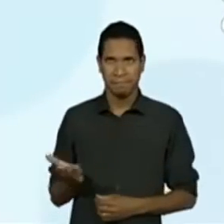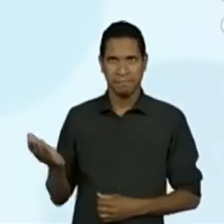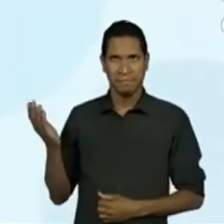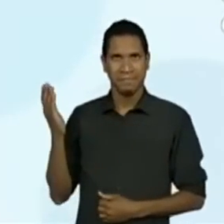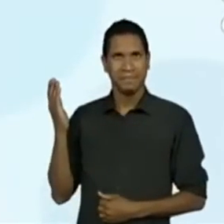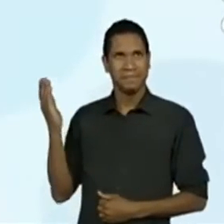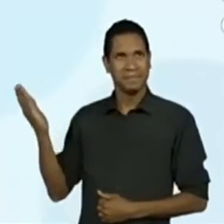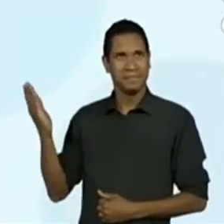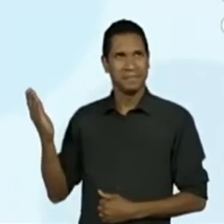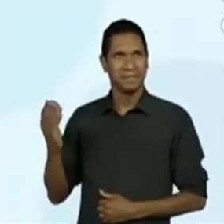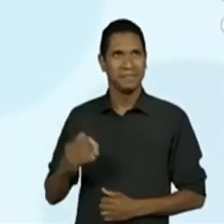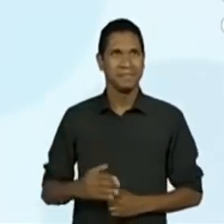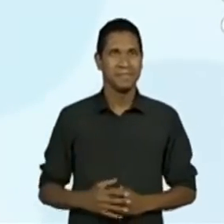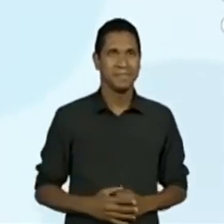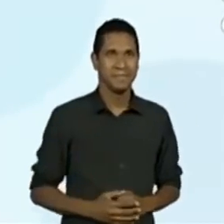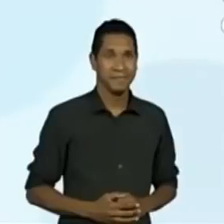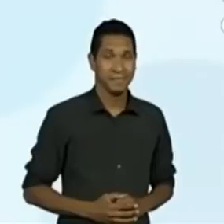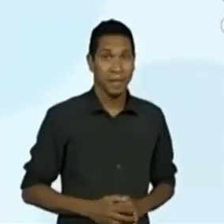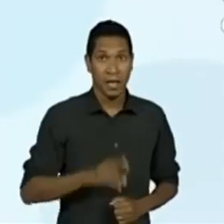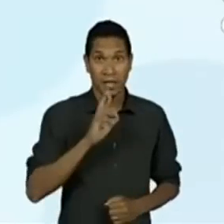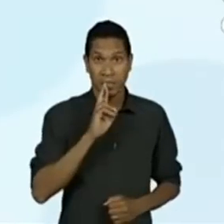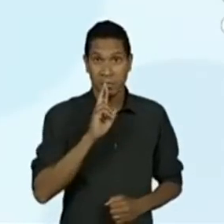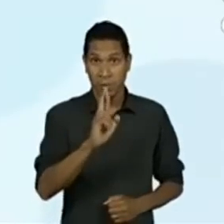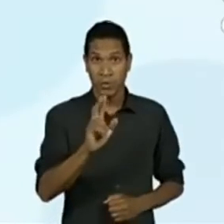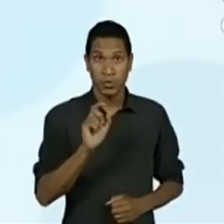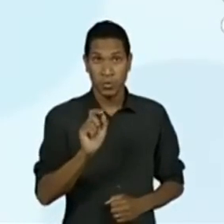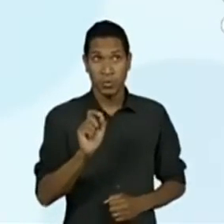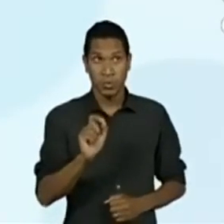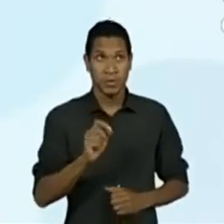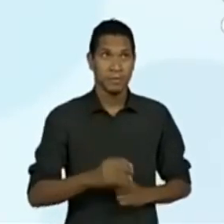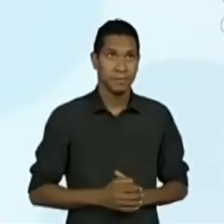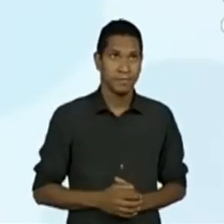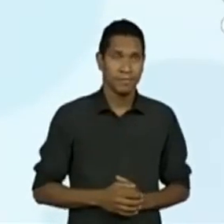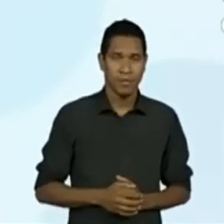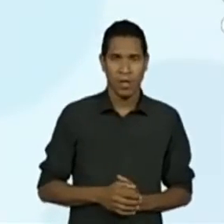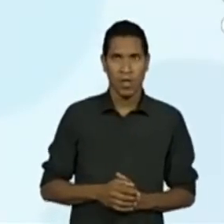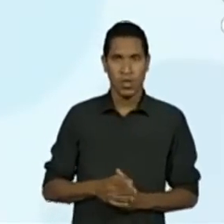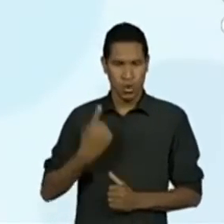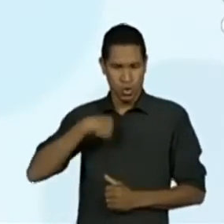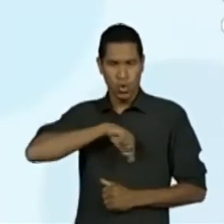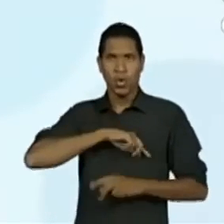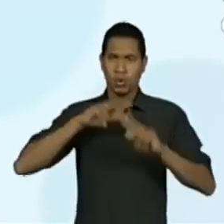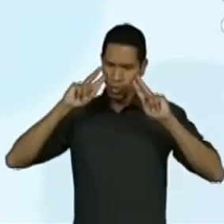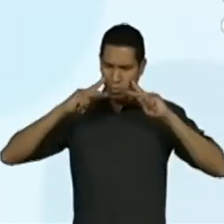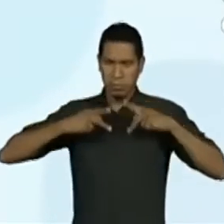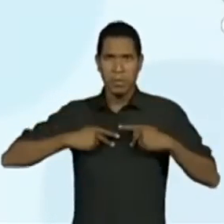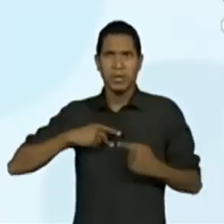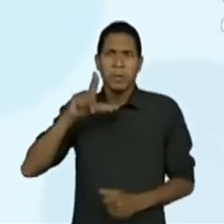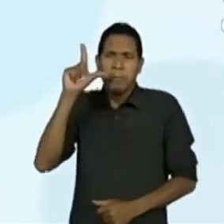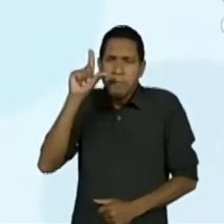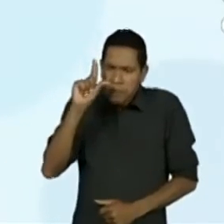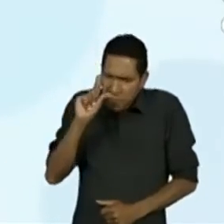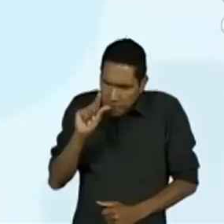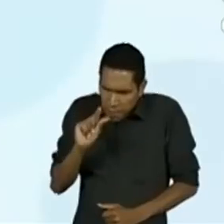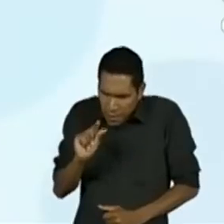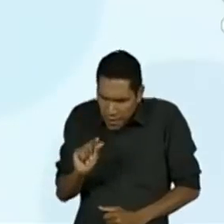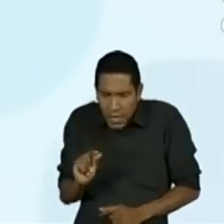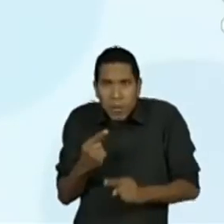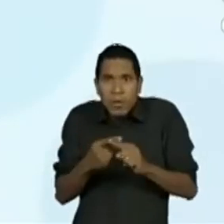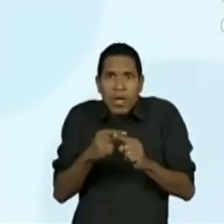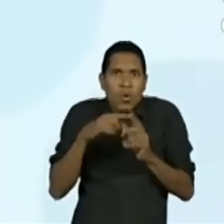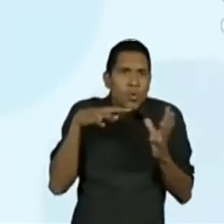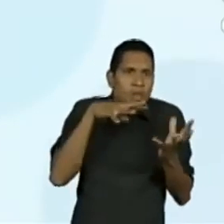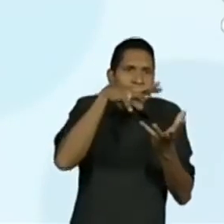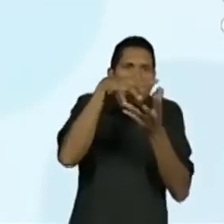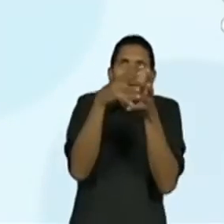A nossa resposta do poema. A nossa pequenez diante da imensidão do universo. Porque